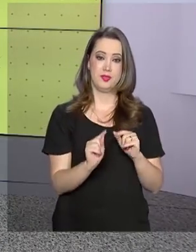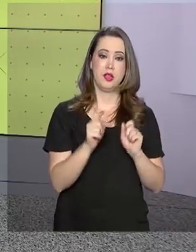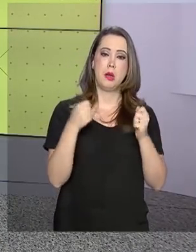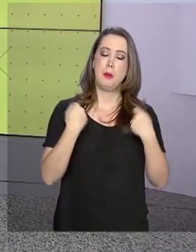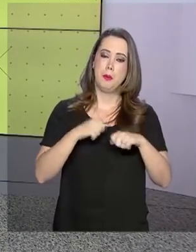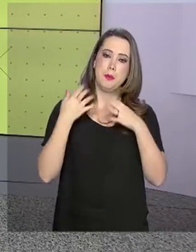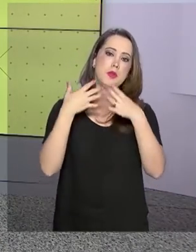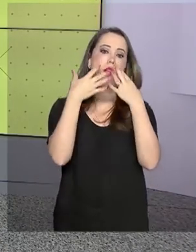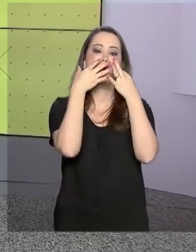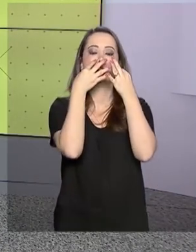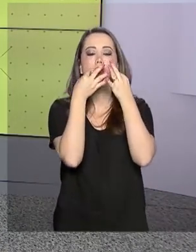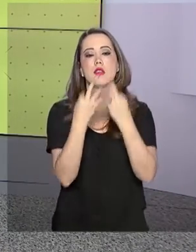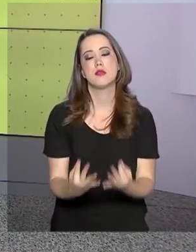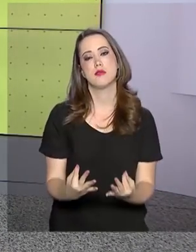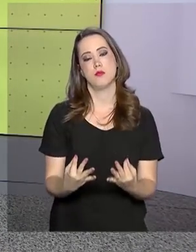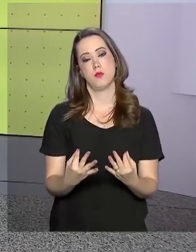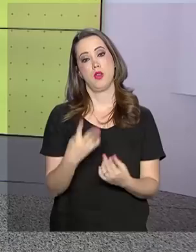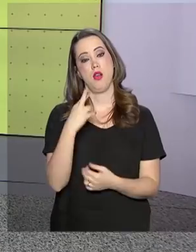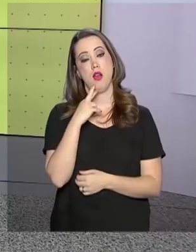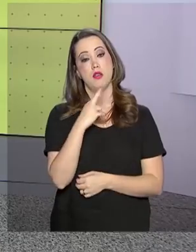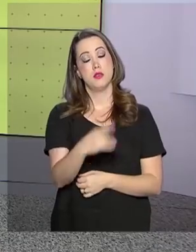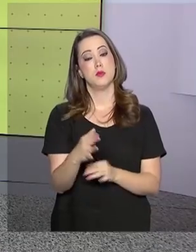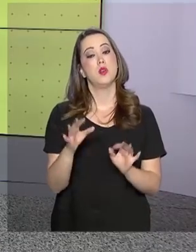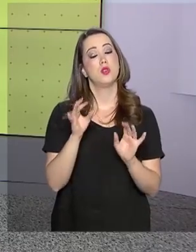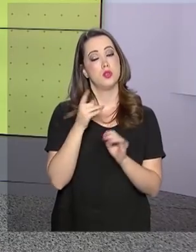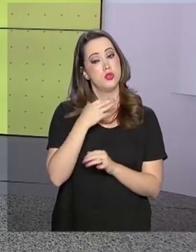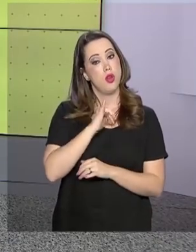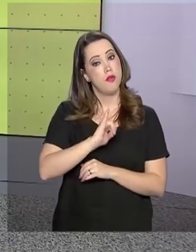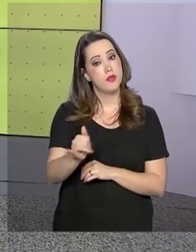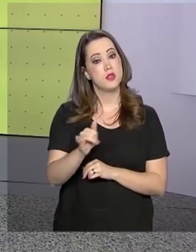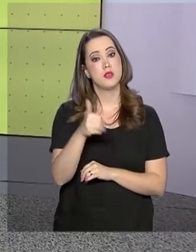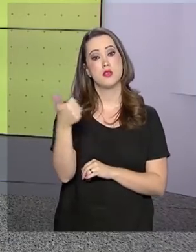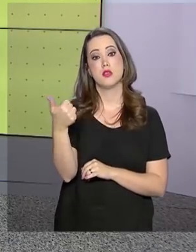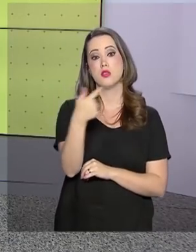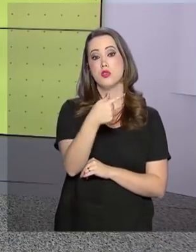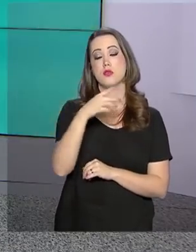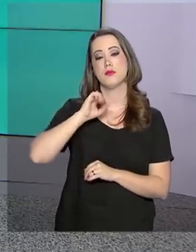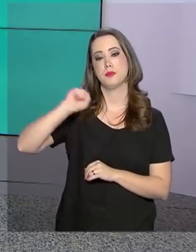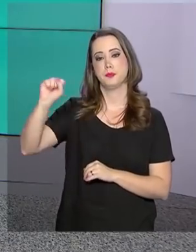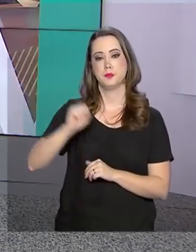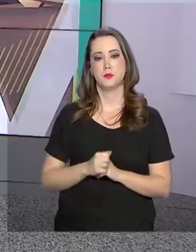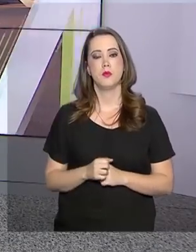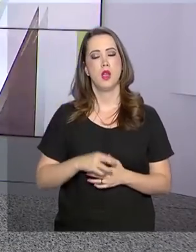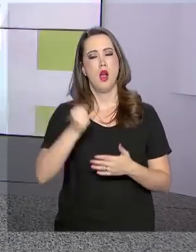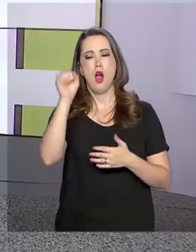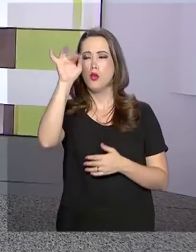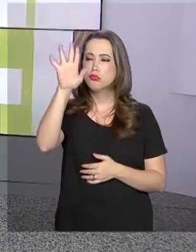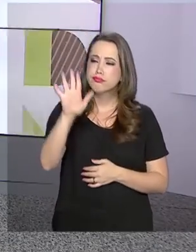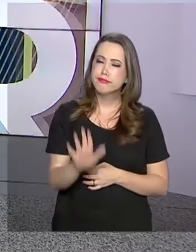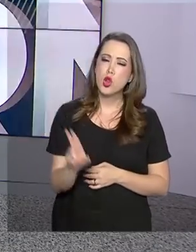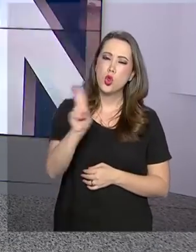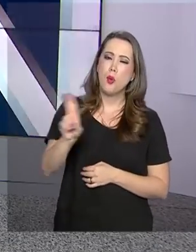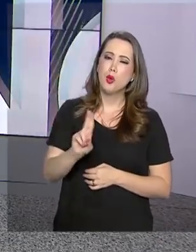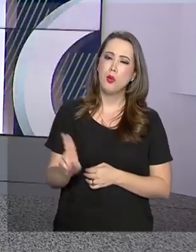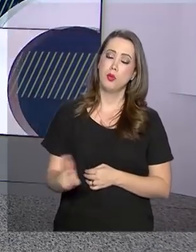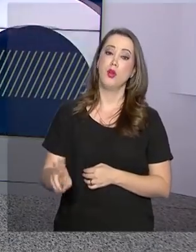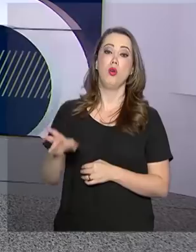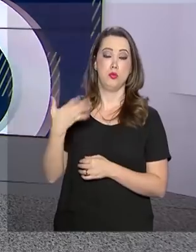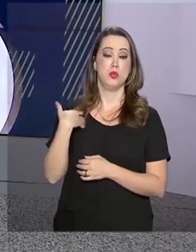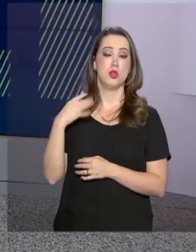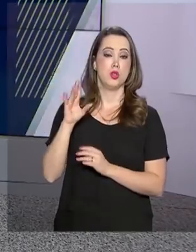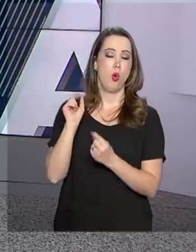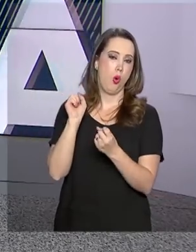Ensino Médio, o Enem, devem ficar atentos. O resultado será divulgado no dia 17 de abril. A relação dos nomes que tiveram a